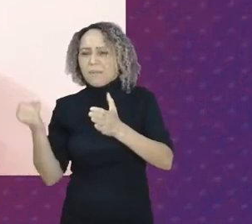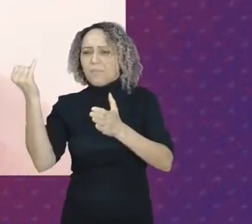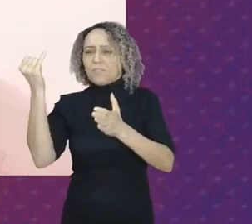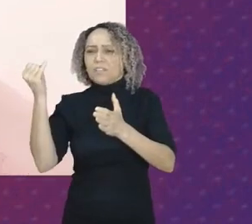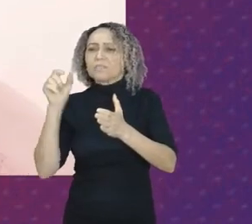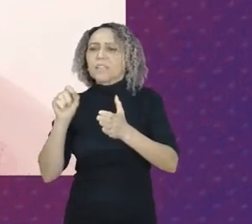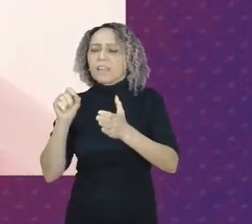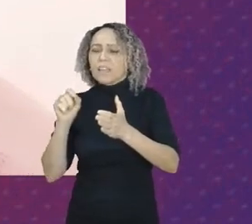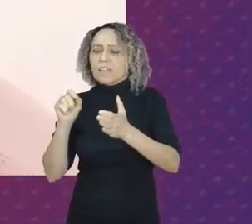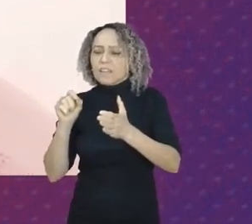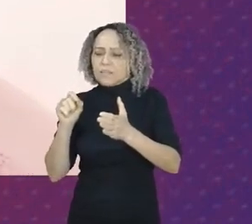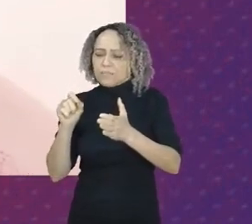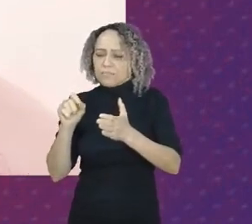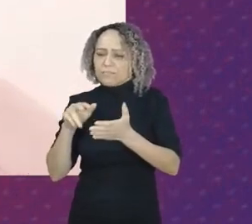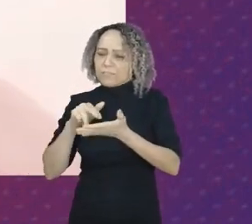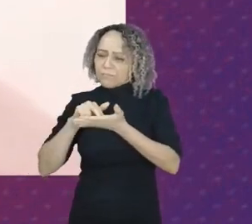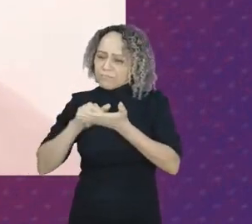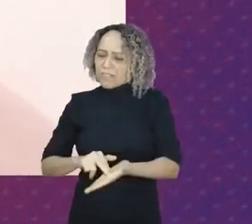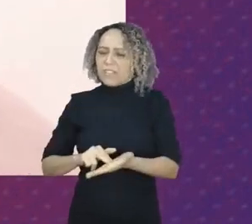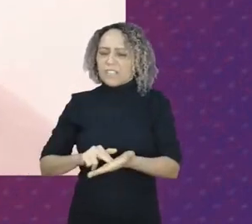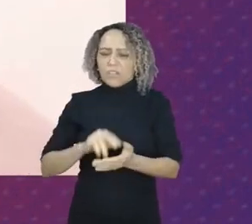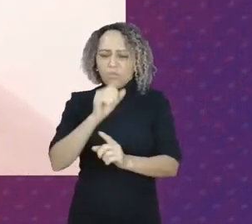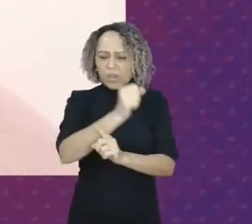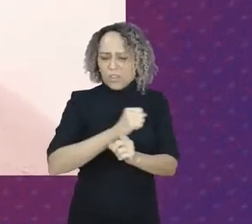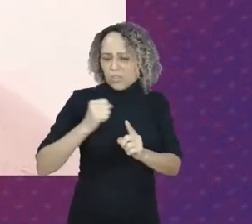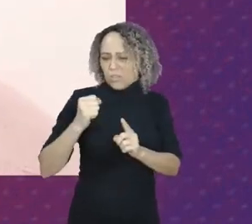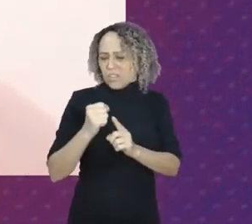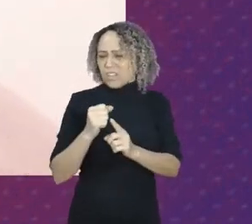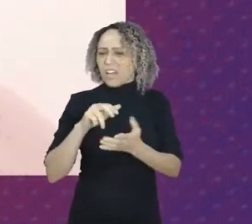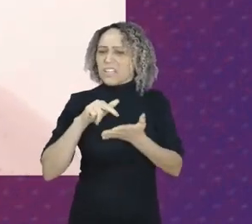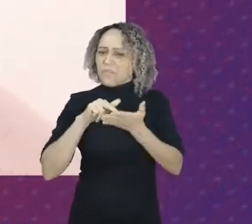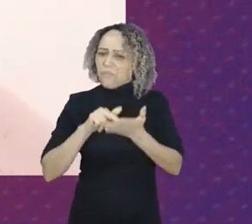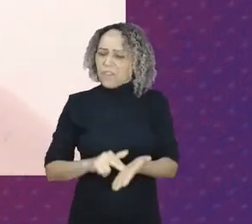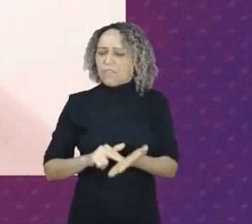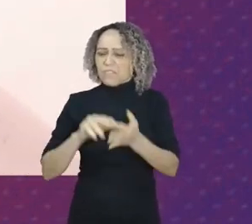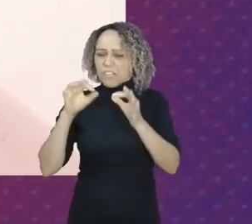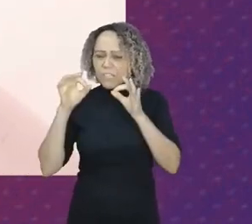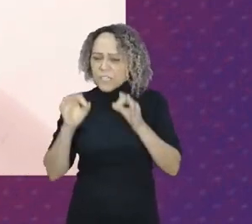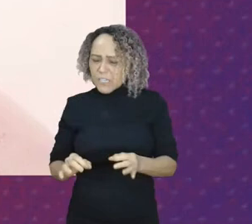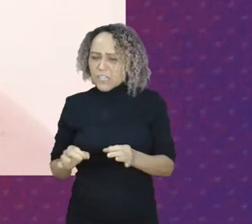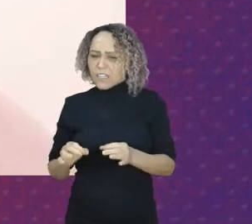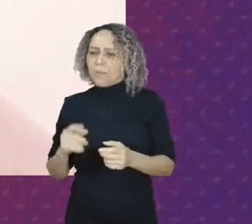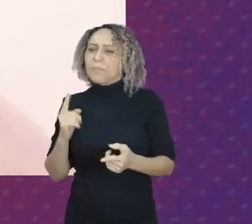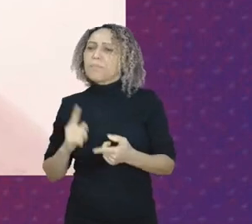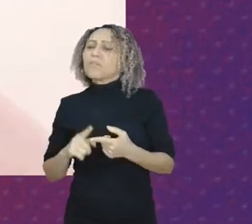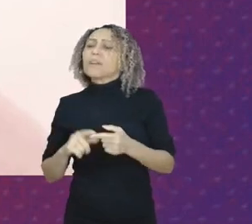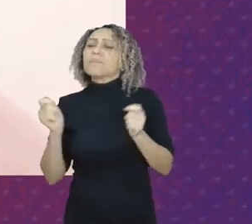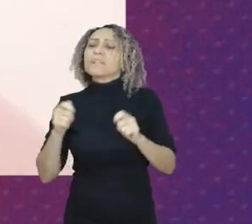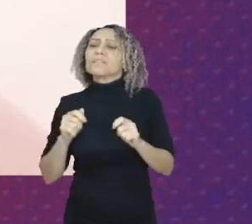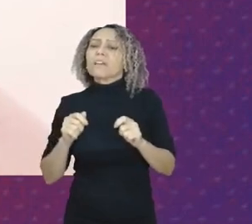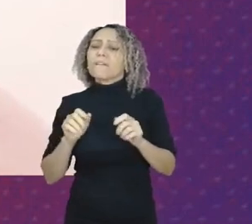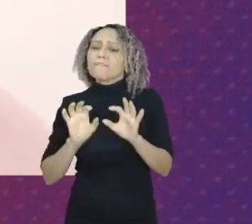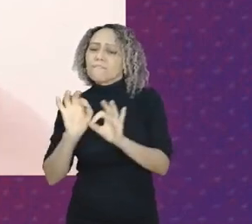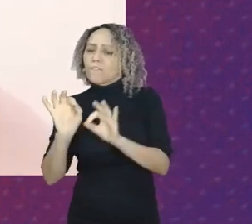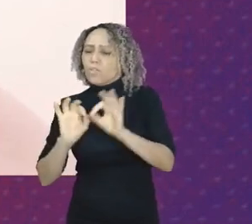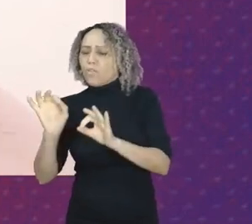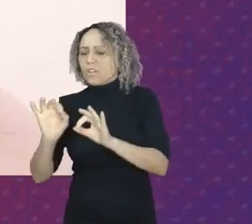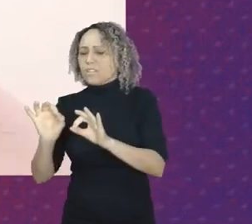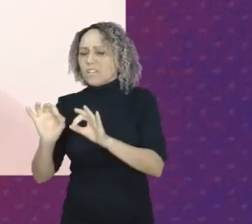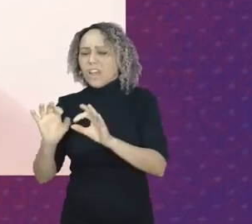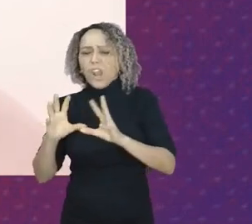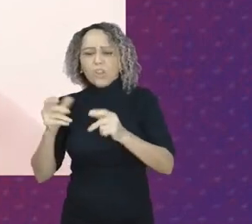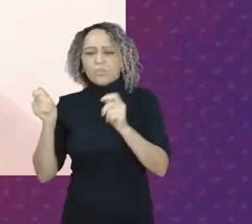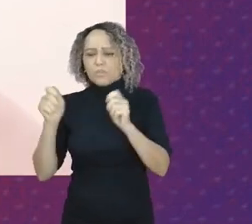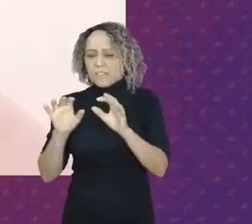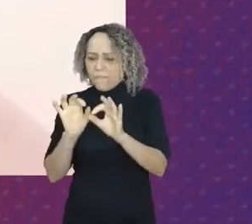sobrevivência digna de uma sociedade porque passa por uma organização tudo tem que haver uma